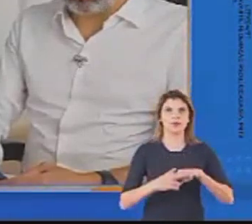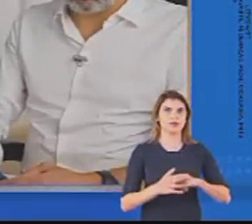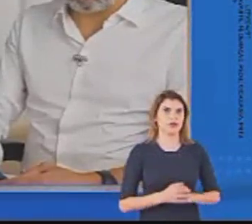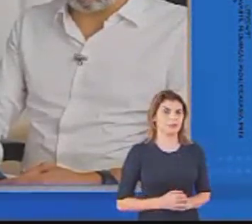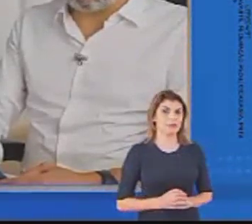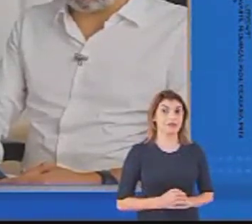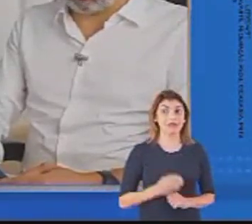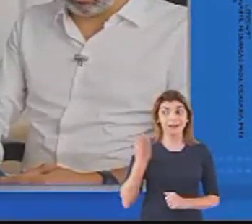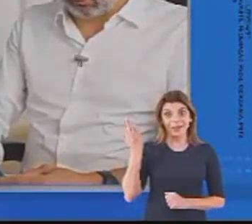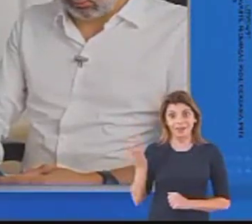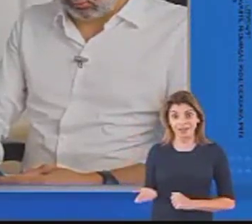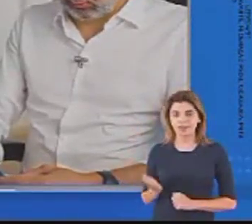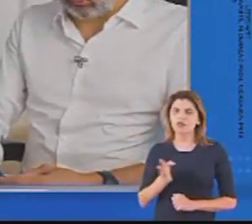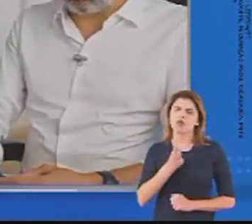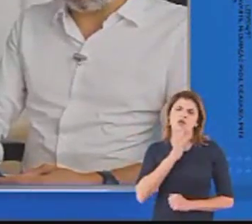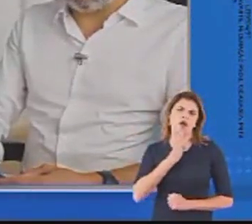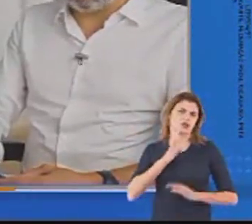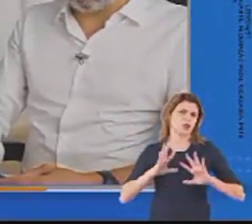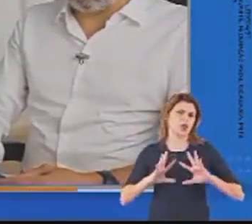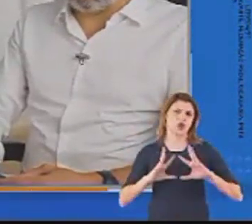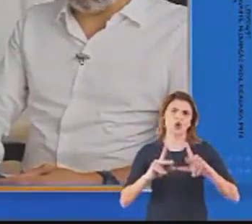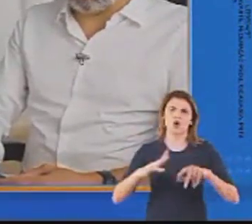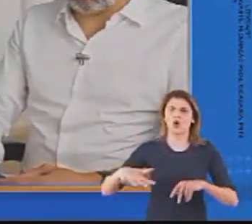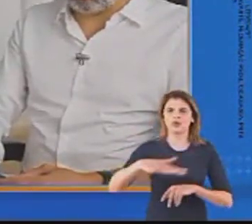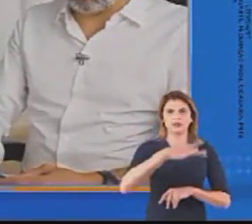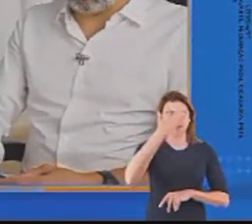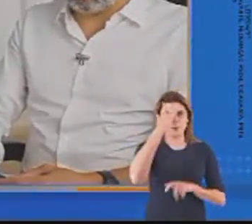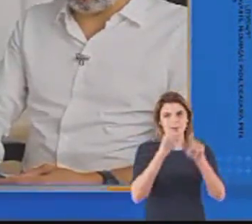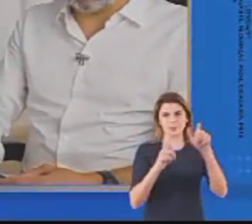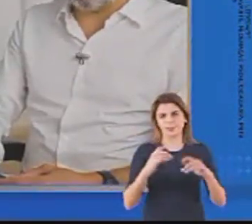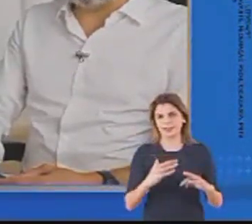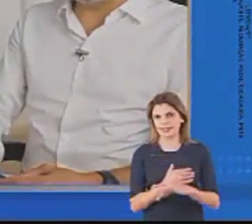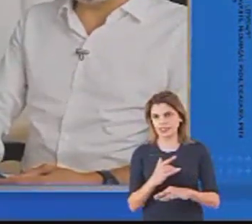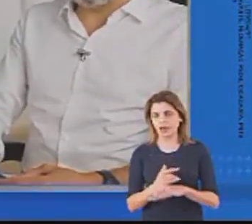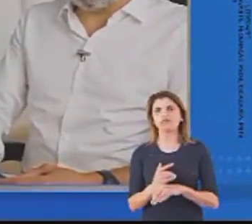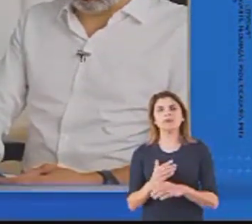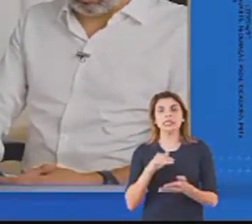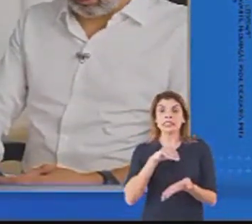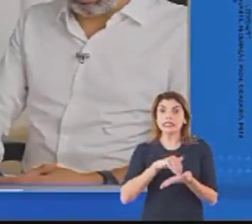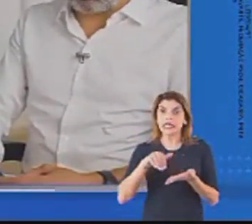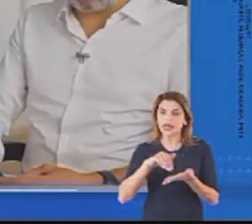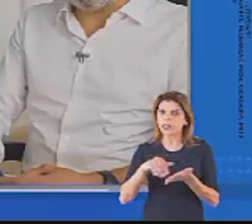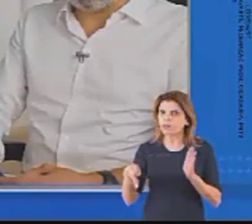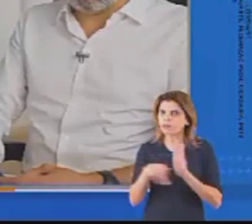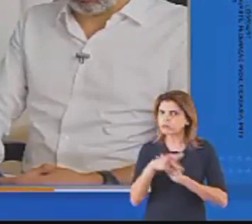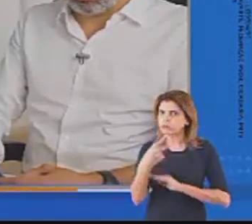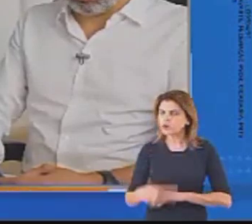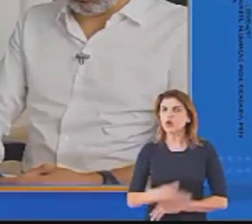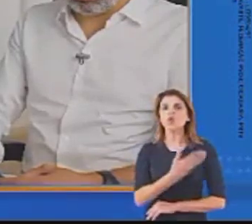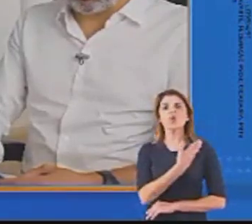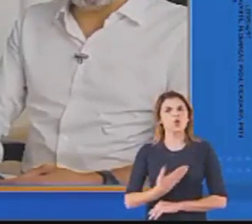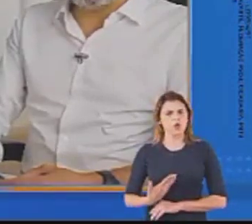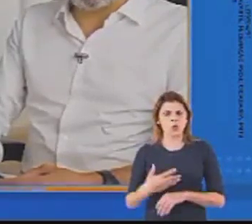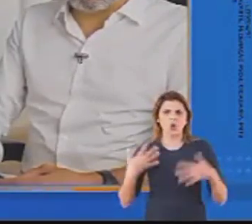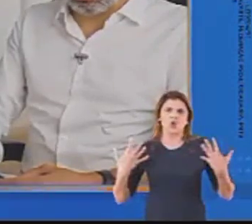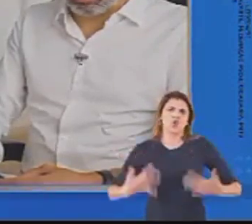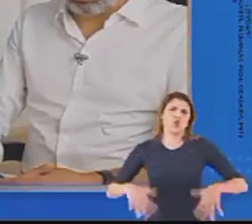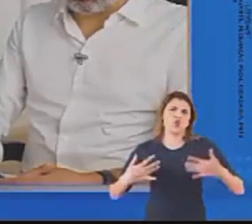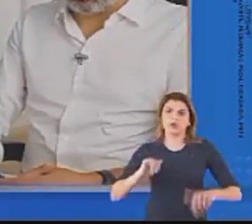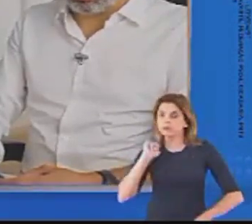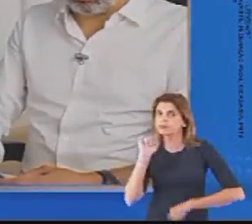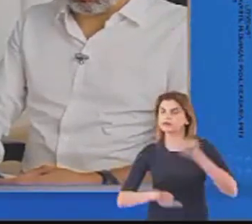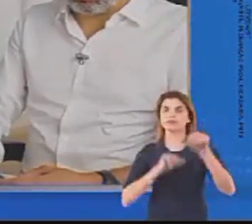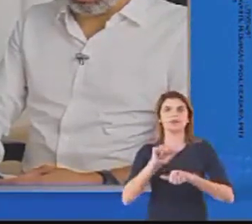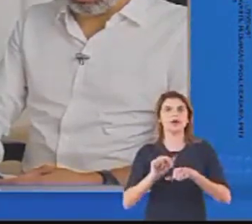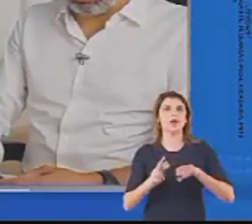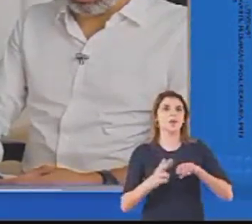E o Canela conhece a cidade toda. Então esse é o supersecretário do nosso governo, que vai ajudar a transformar